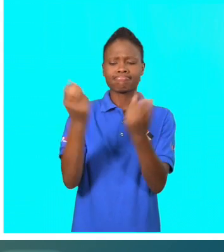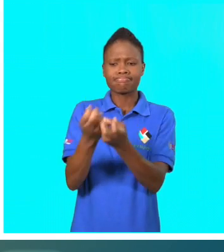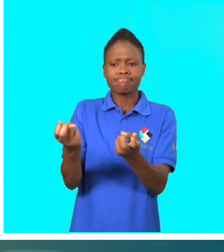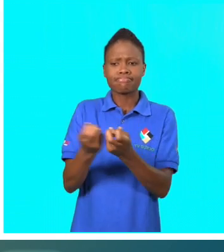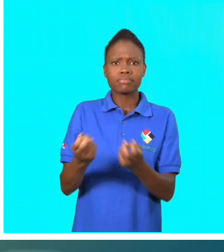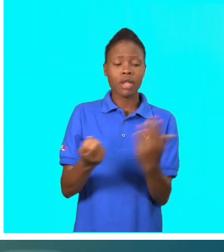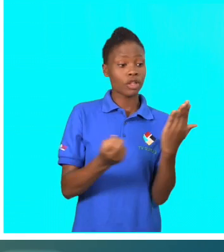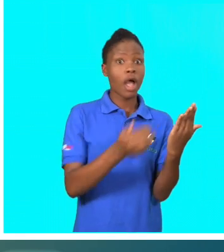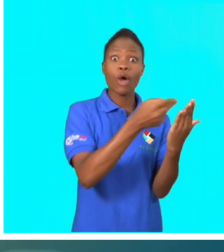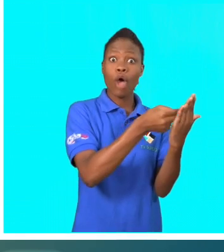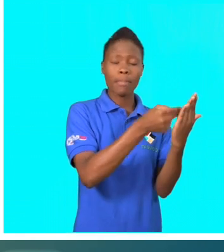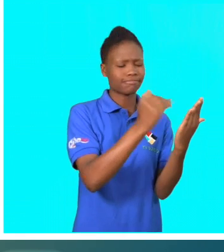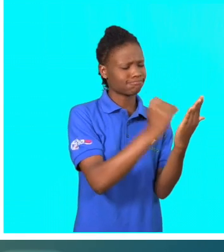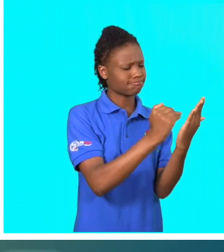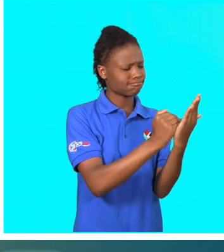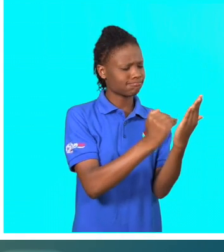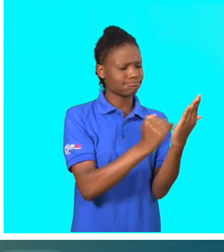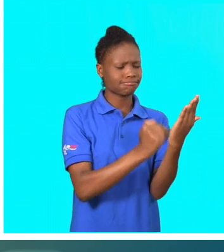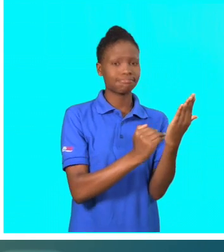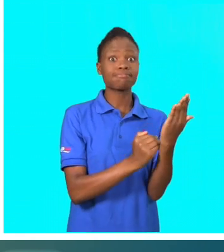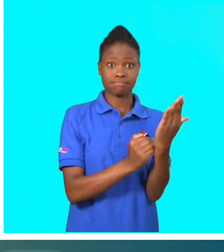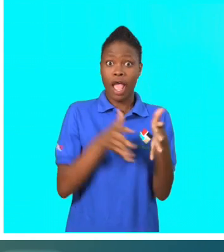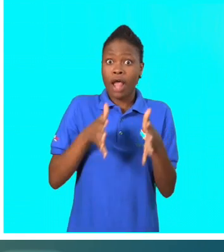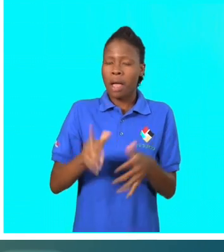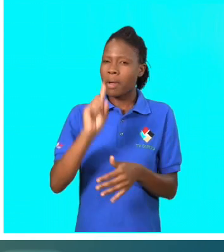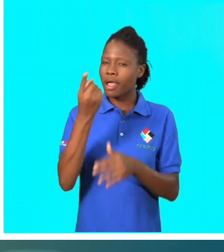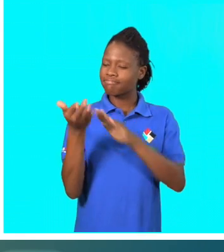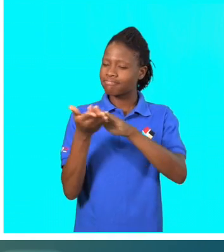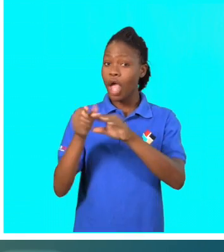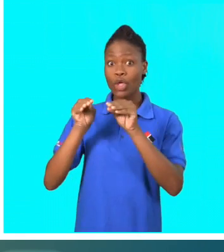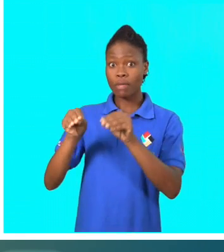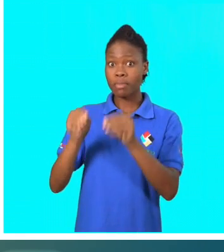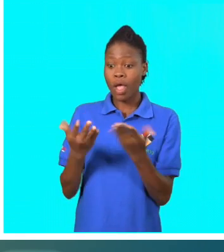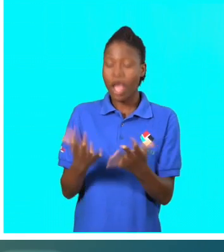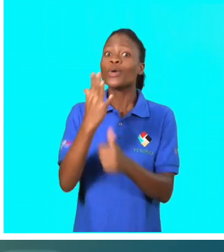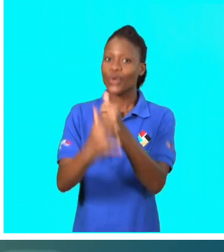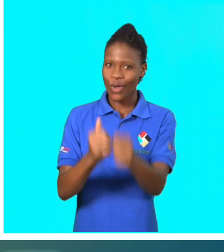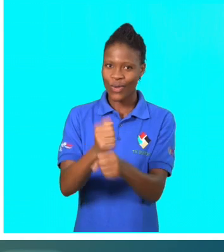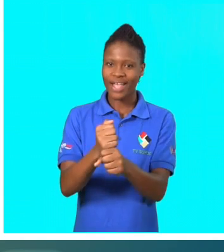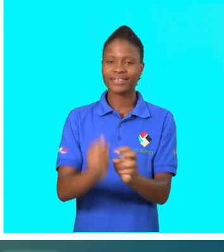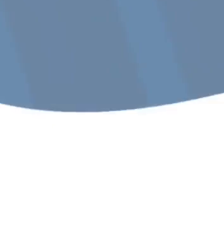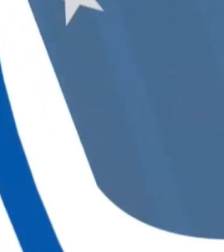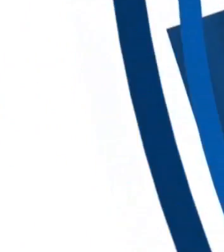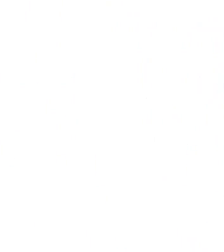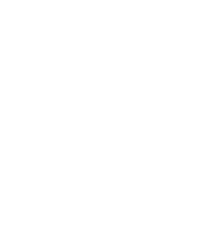especiais juntas matricularam 286 alunos em todas as classes do ensino primário. O é